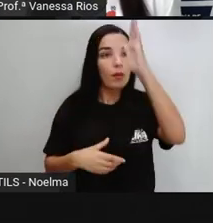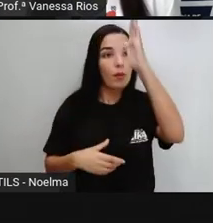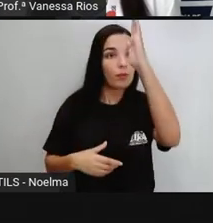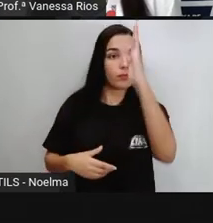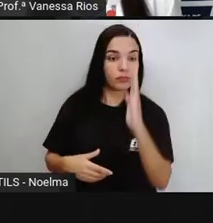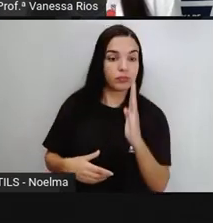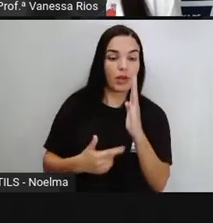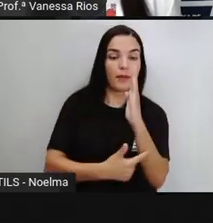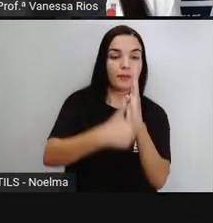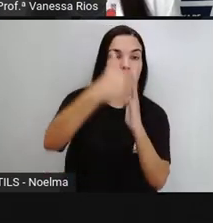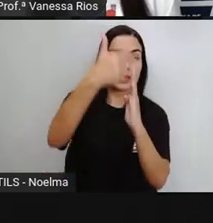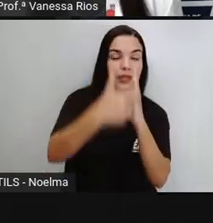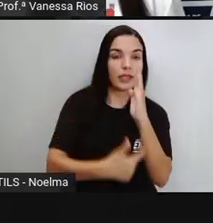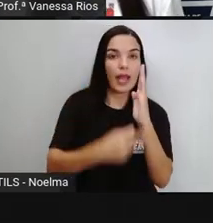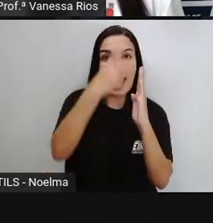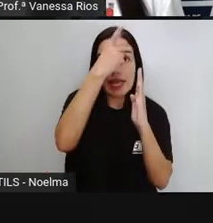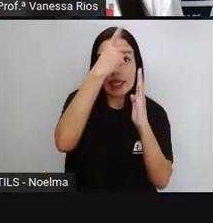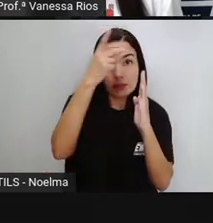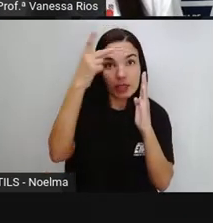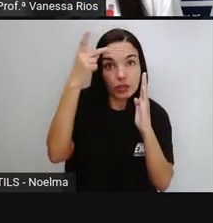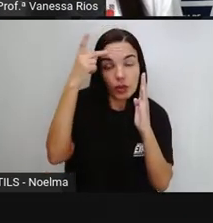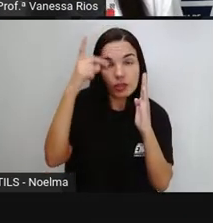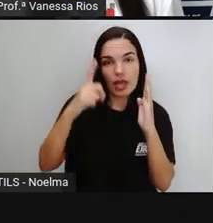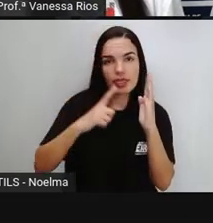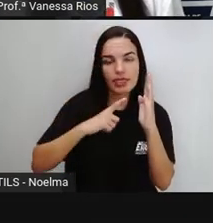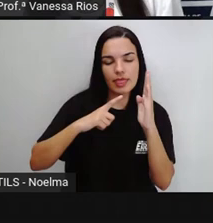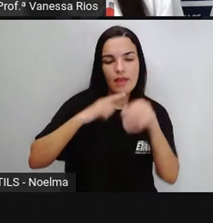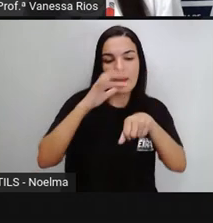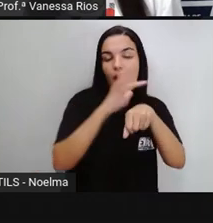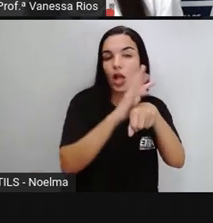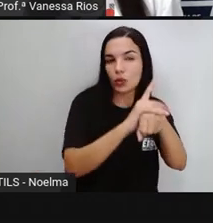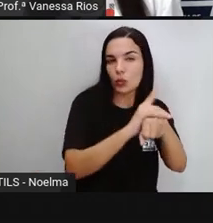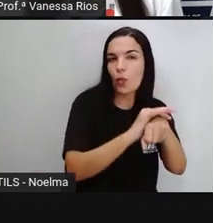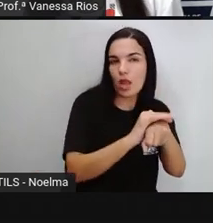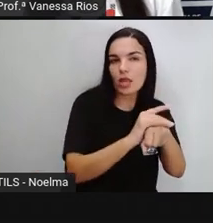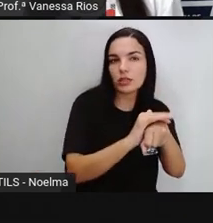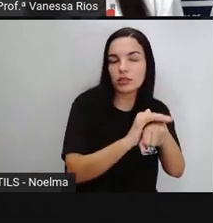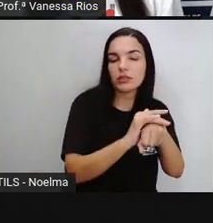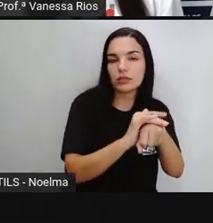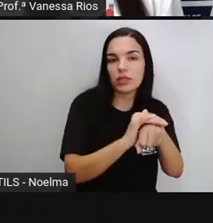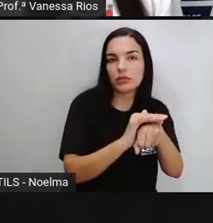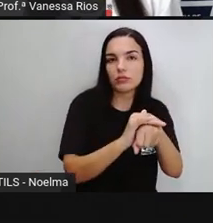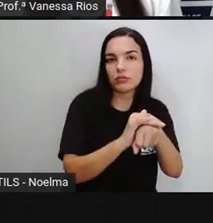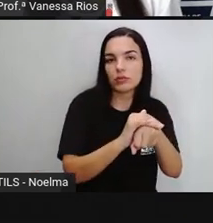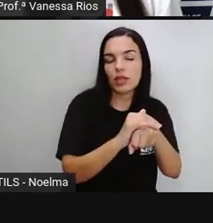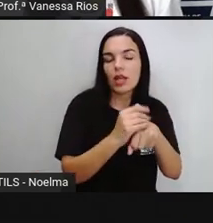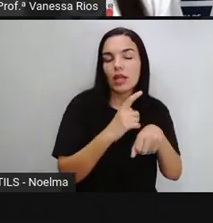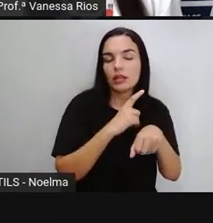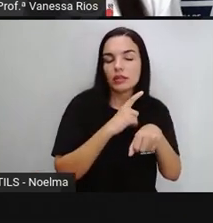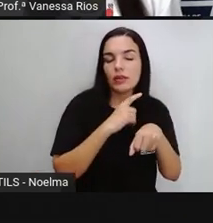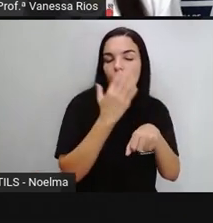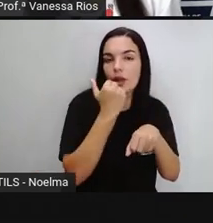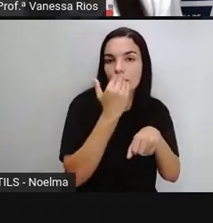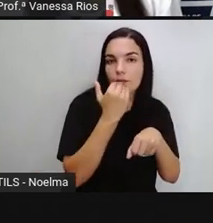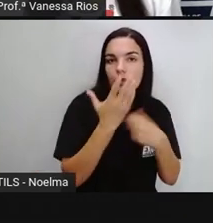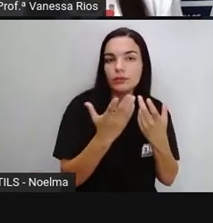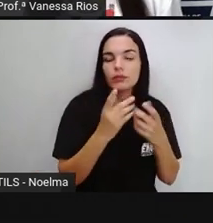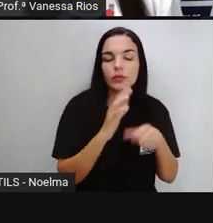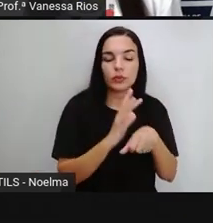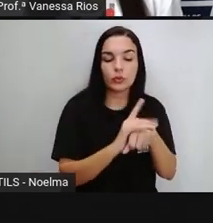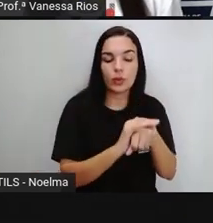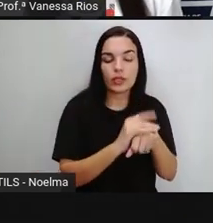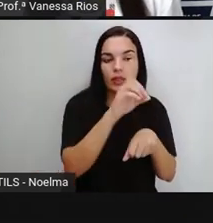números de pessoas que tiveram surtos provocados aí por alimentos, né? Problemas, doenças